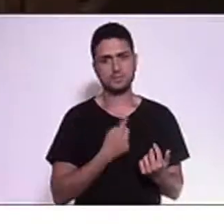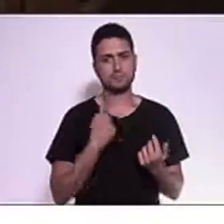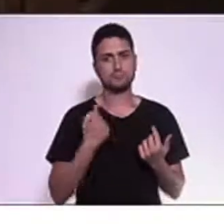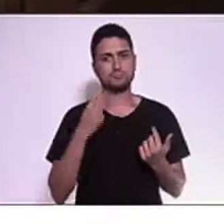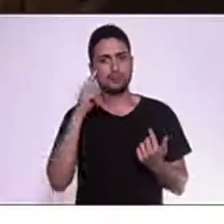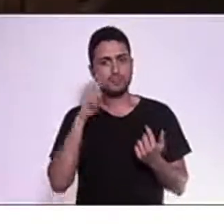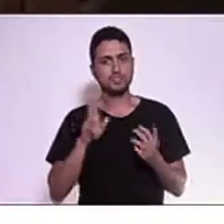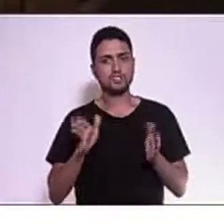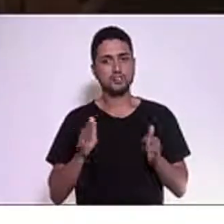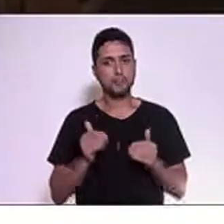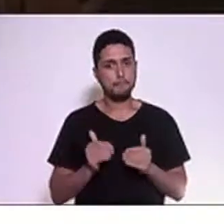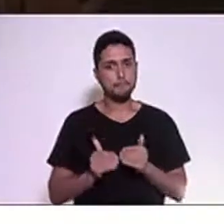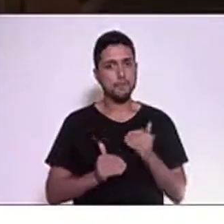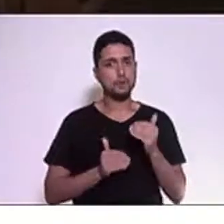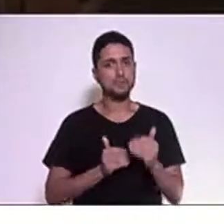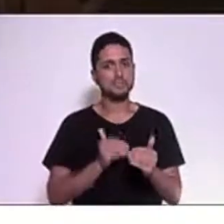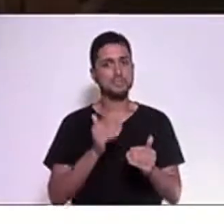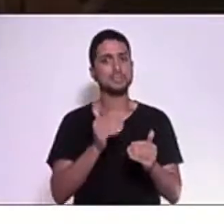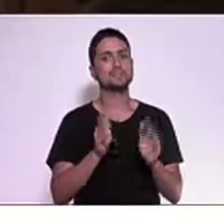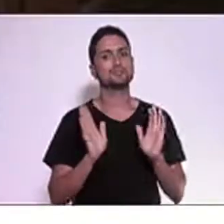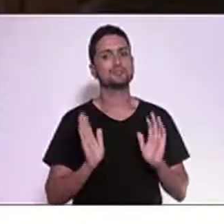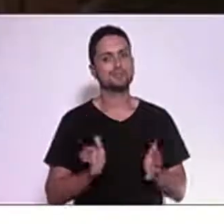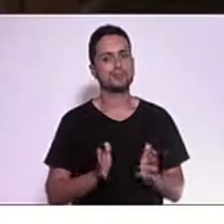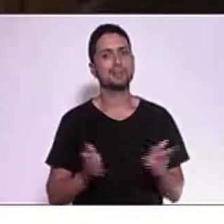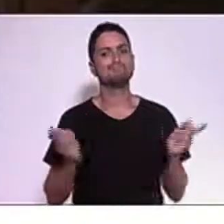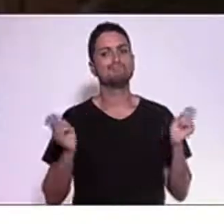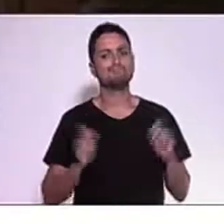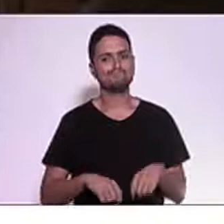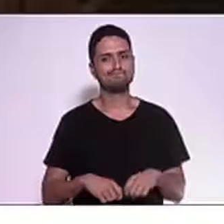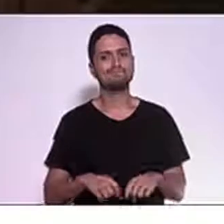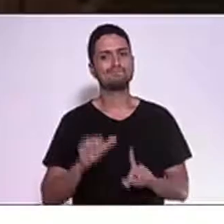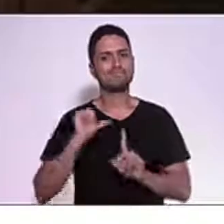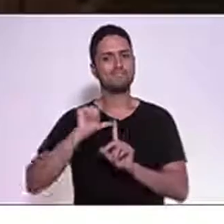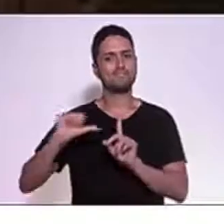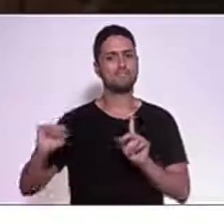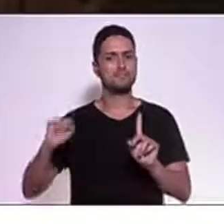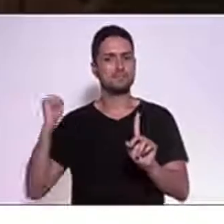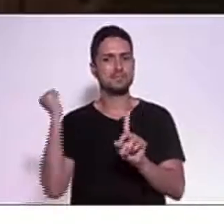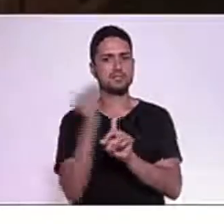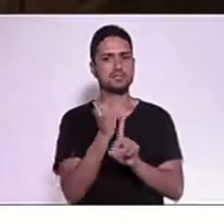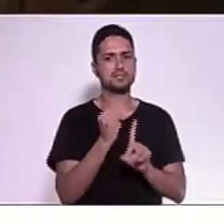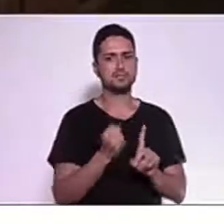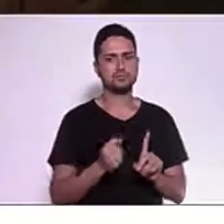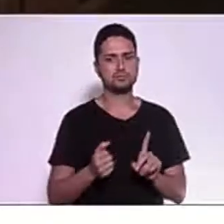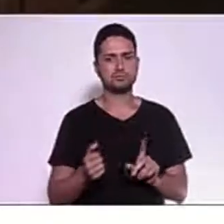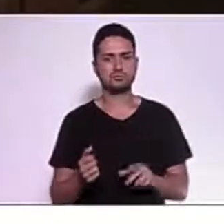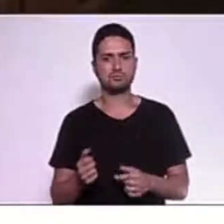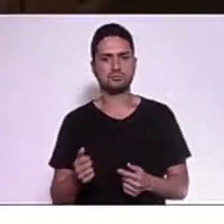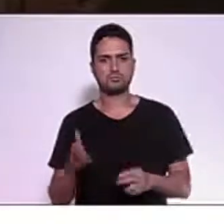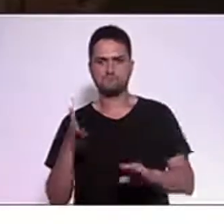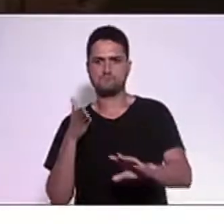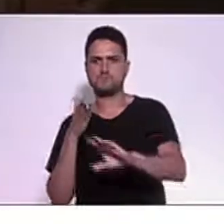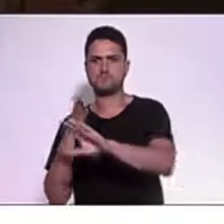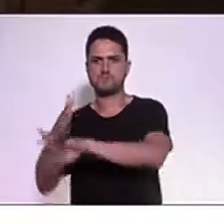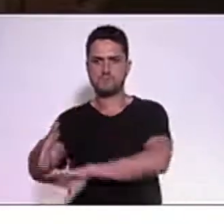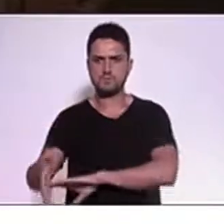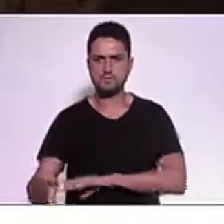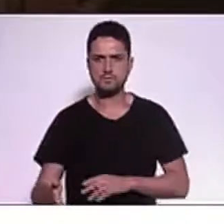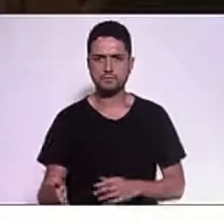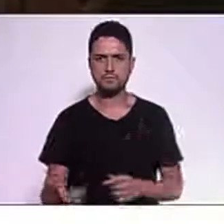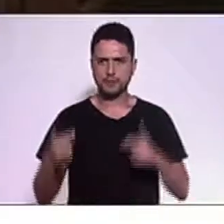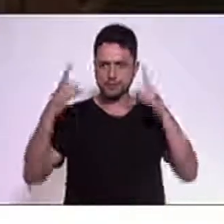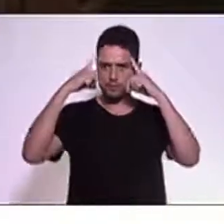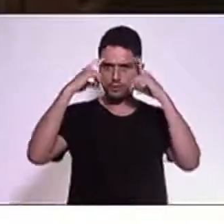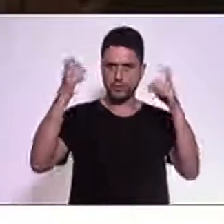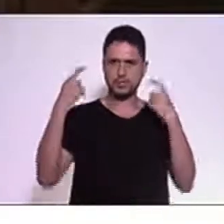processo de desencadeamento de assédio, de violência contra essa mulher.